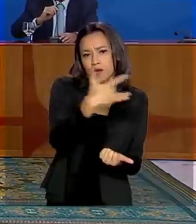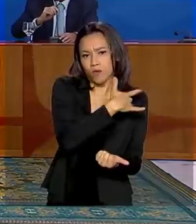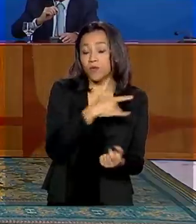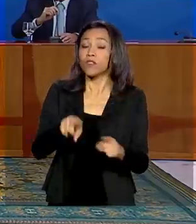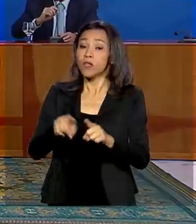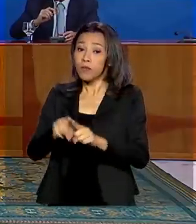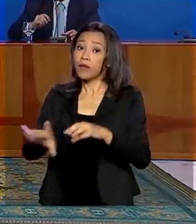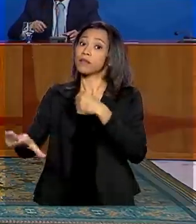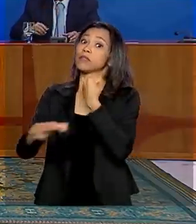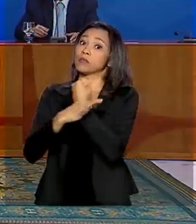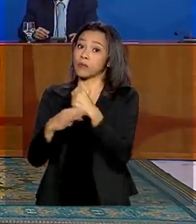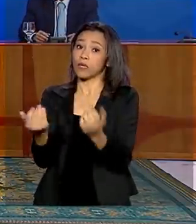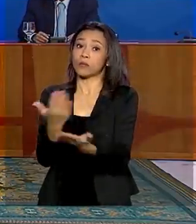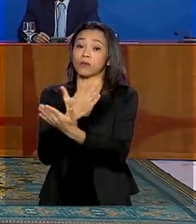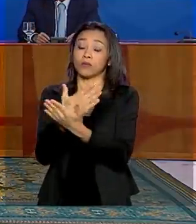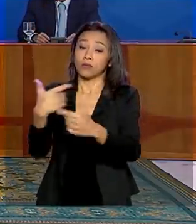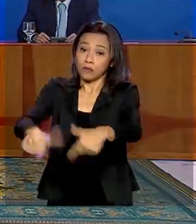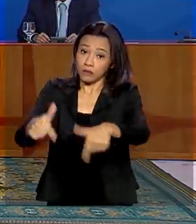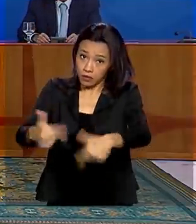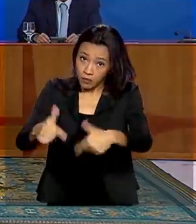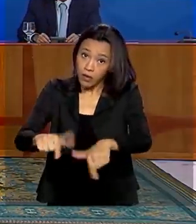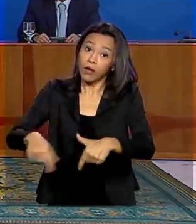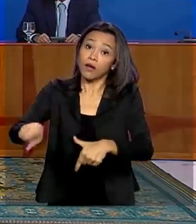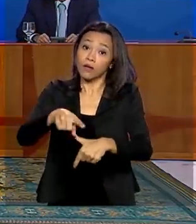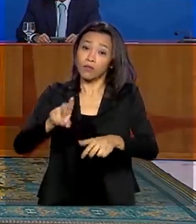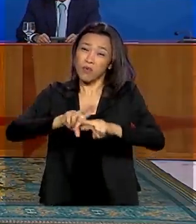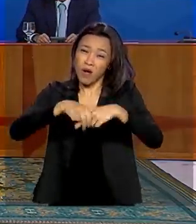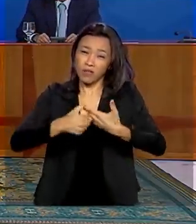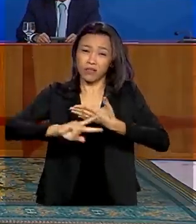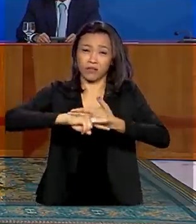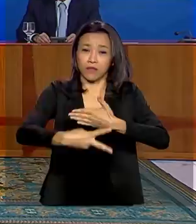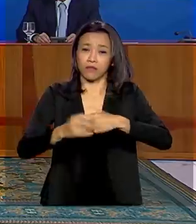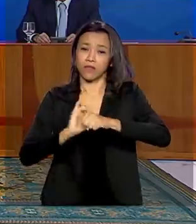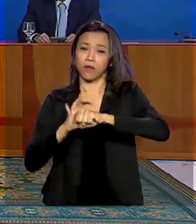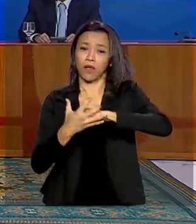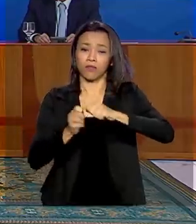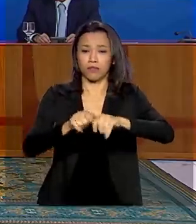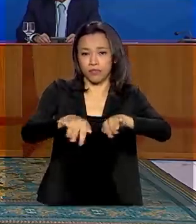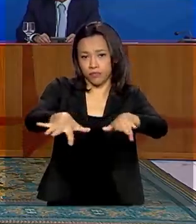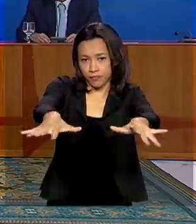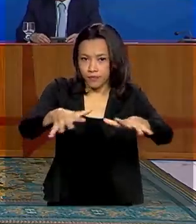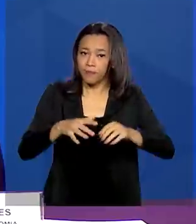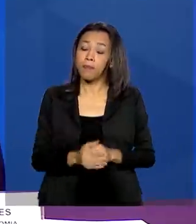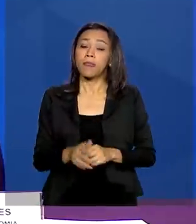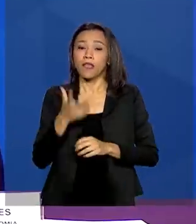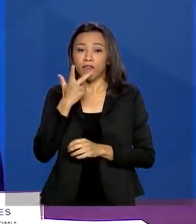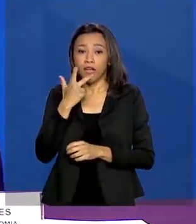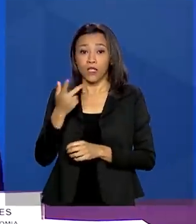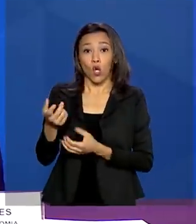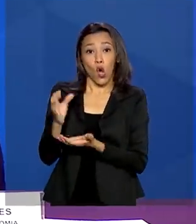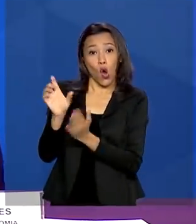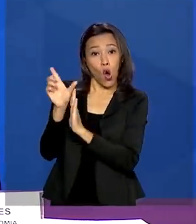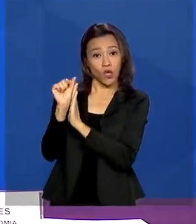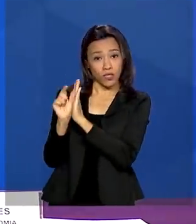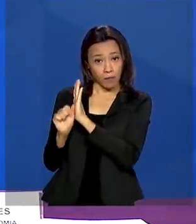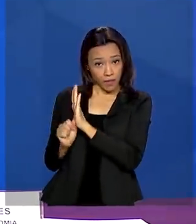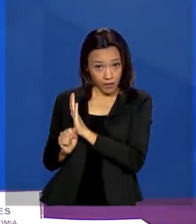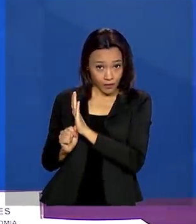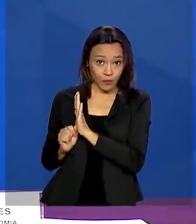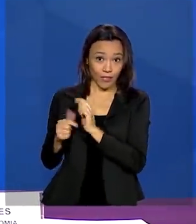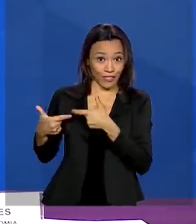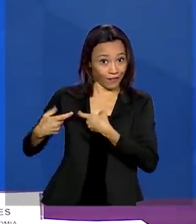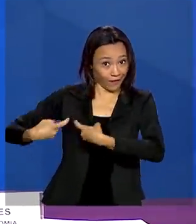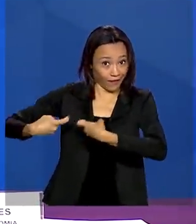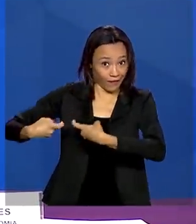empregos diante do avanço do novo coronavírus. Segundo Guedes, o chamado orçamento de guerra já chegou a 2